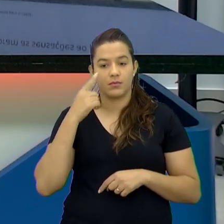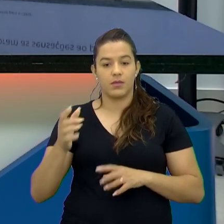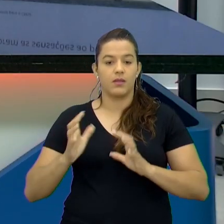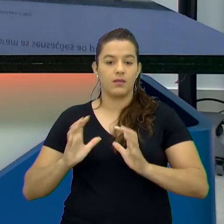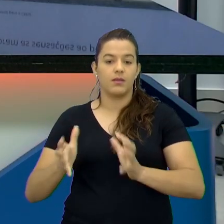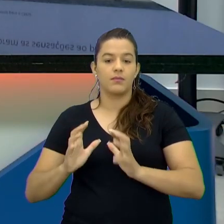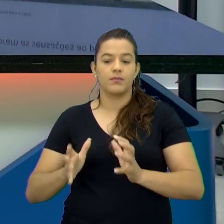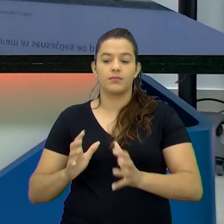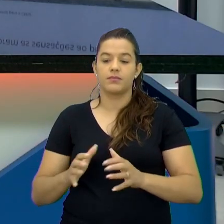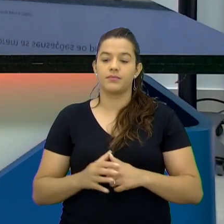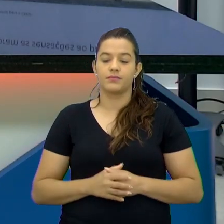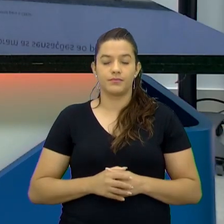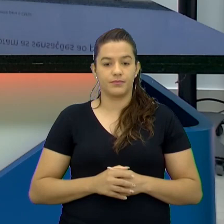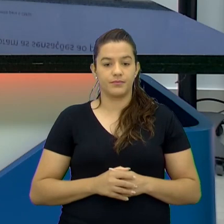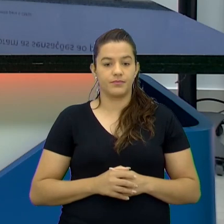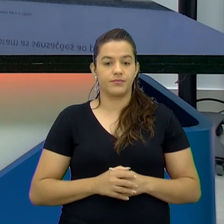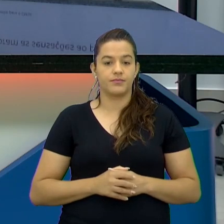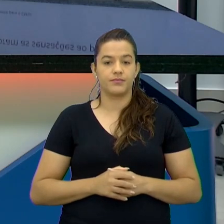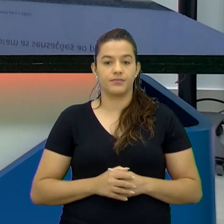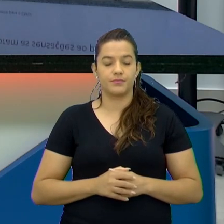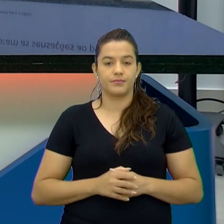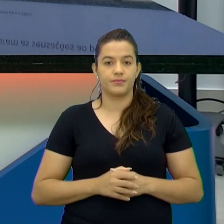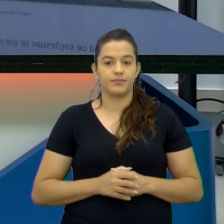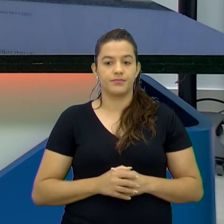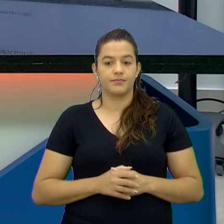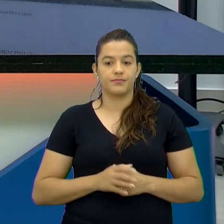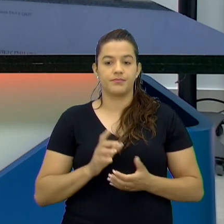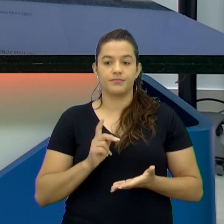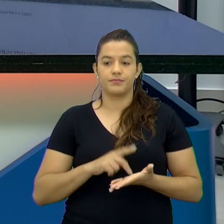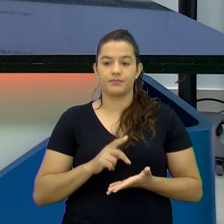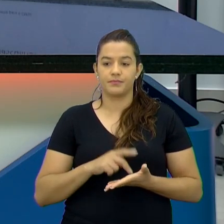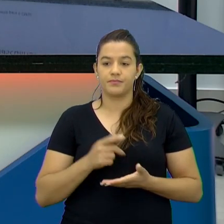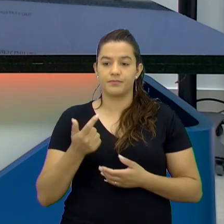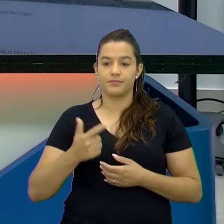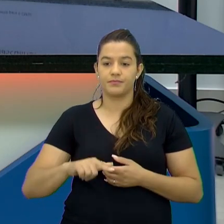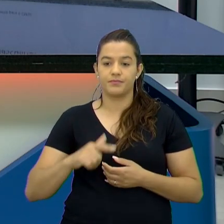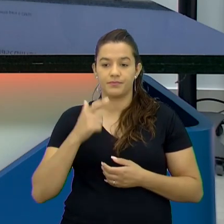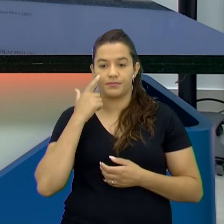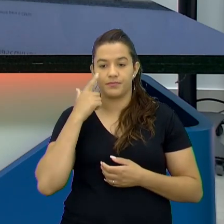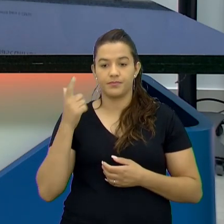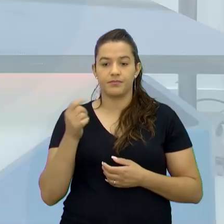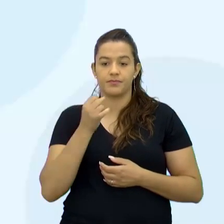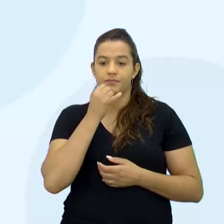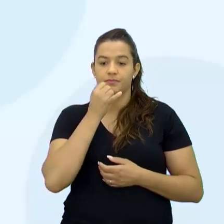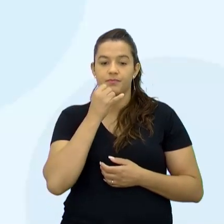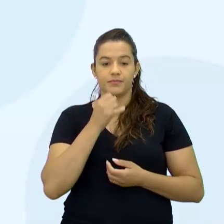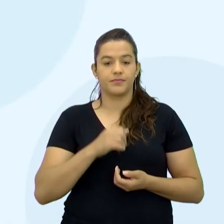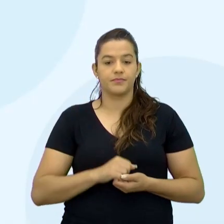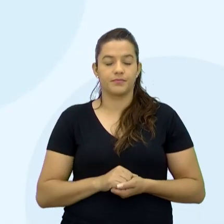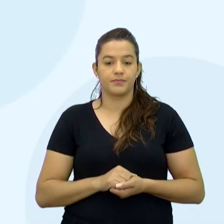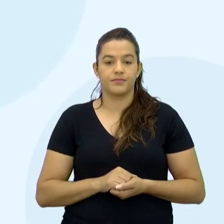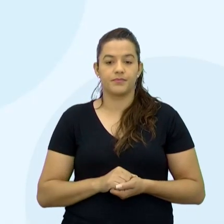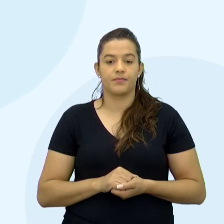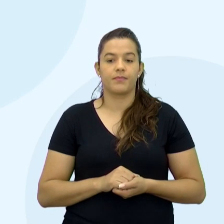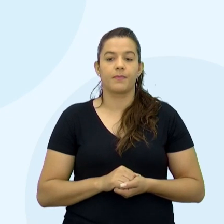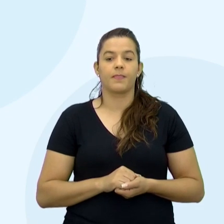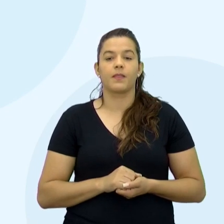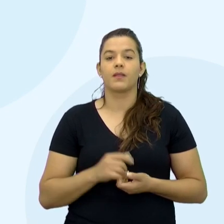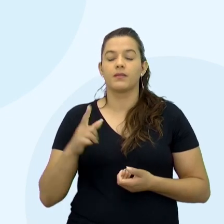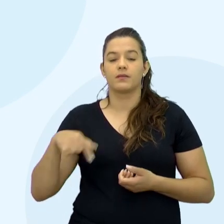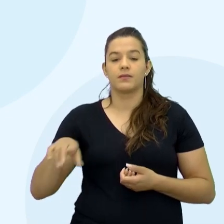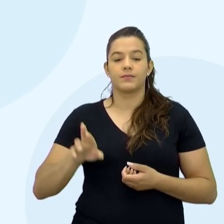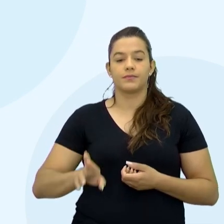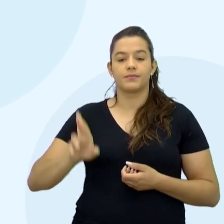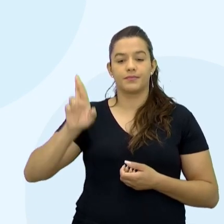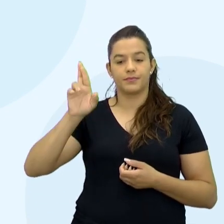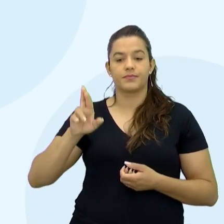nos sons e nas orientações É verdade Muito bom Deixa eu ver se temos mais Por exemplo Enquanto responsável